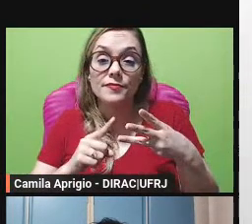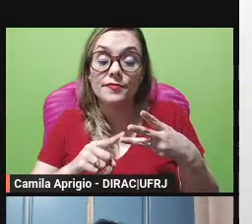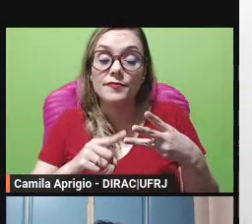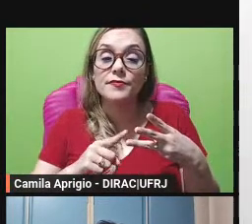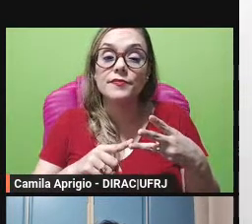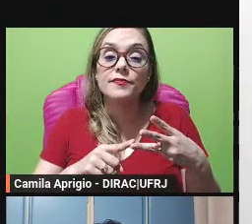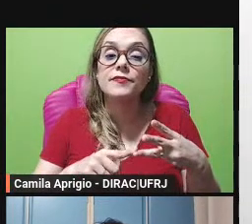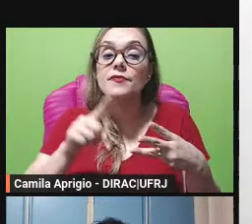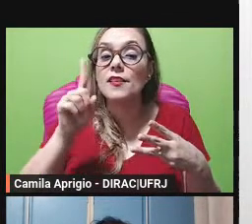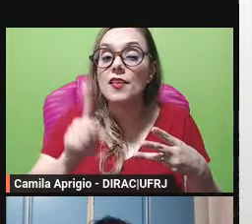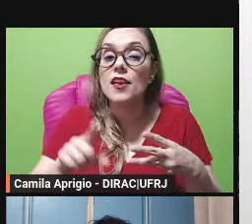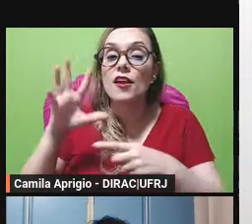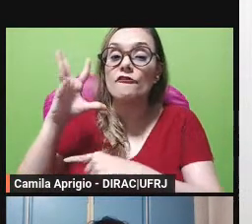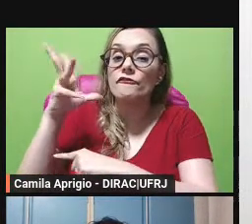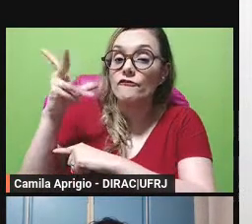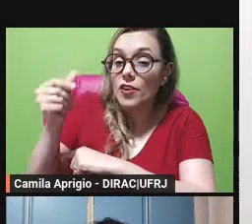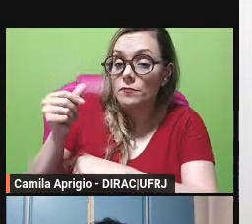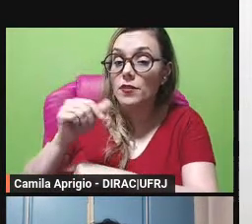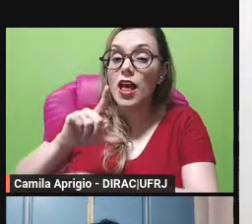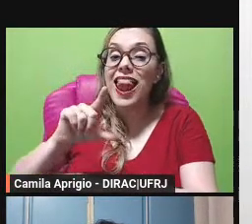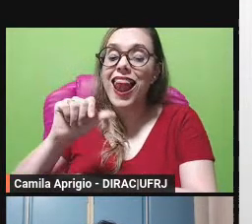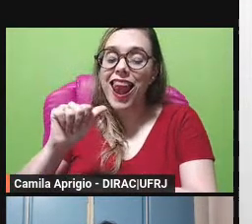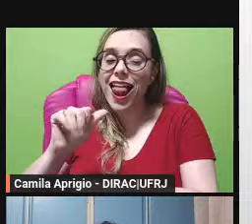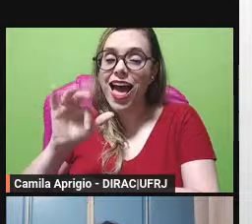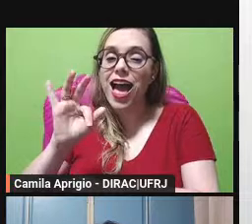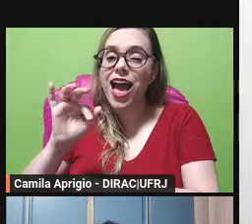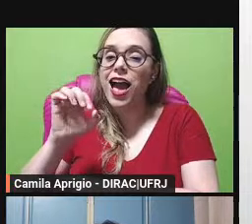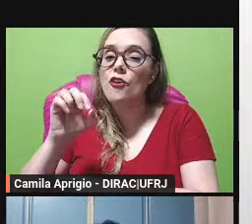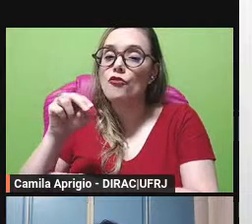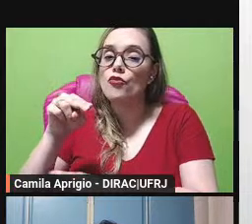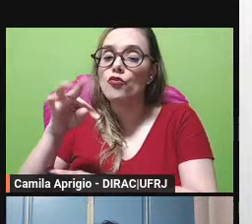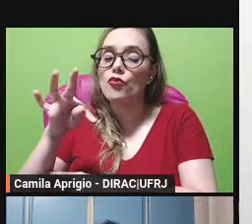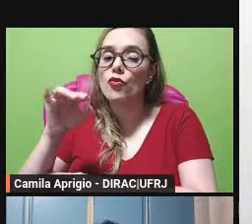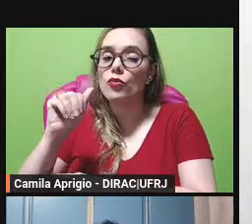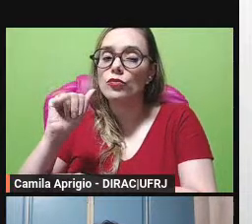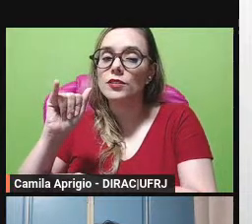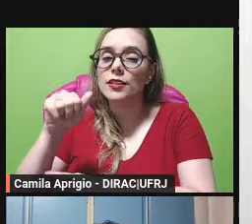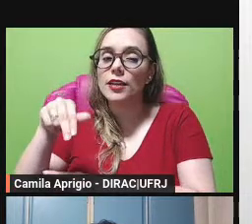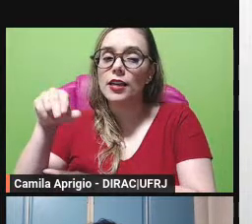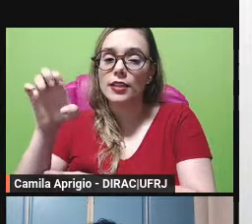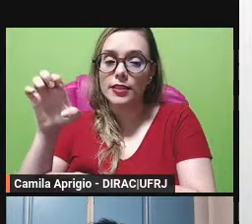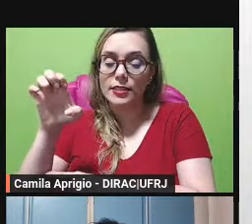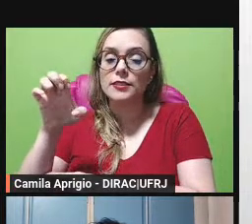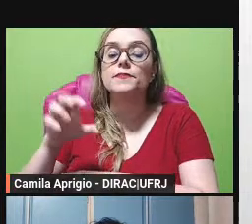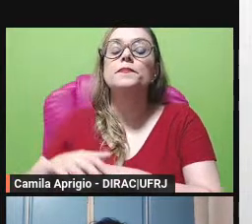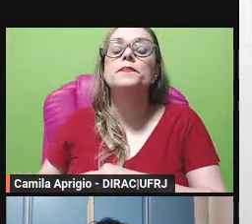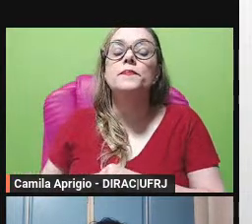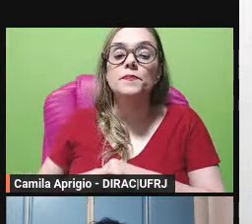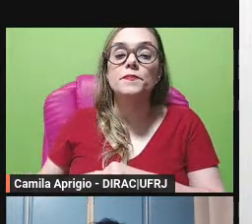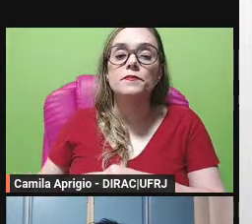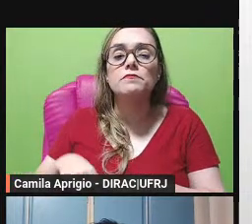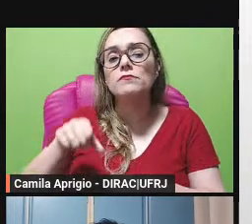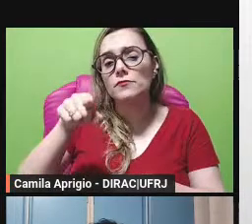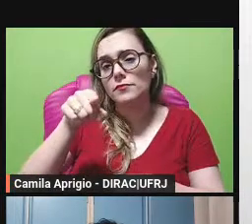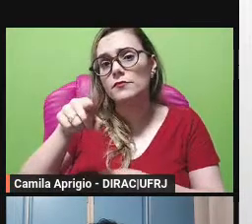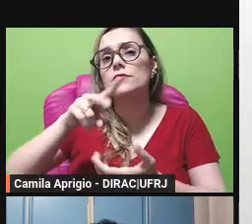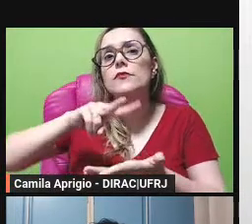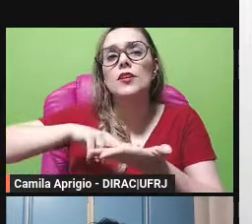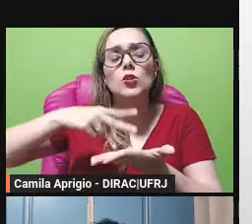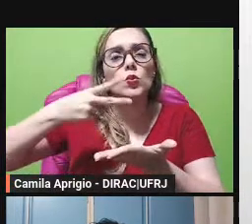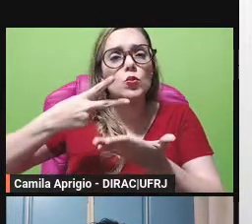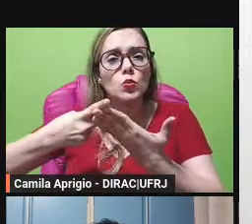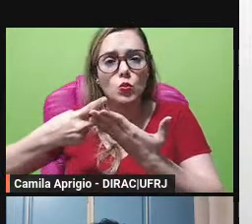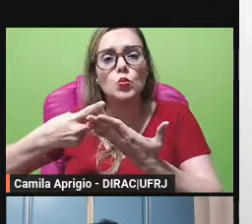fábulas de La Fontaine para quem deseja conhecer Esopo Fedro La Fontaine essa é uma tradução portuguesa que traz